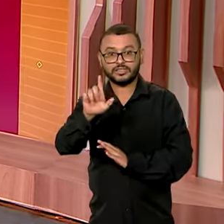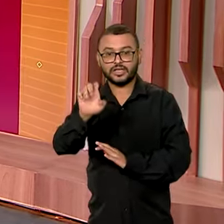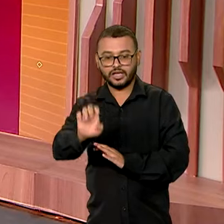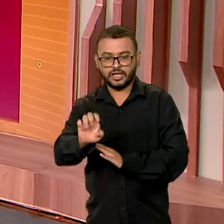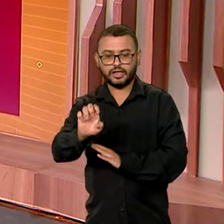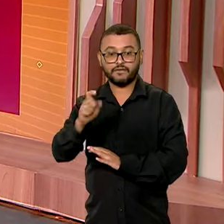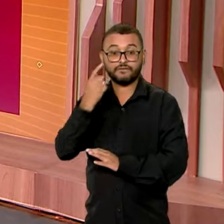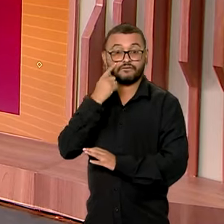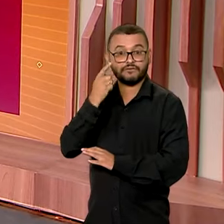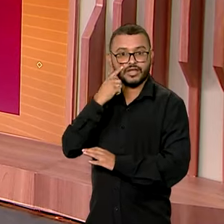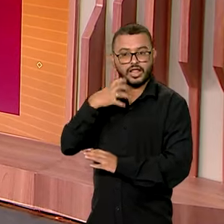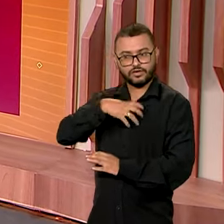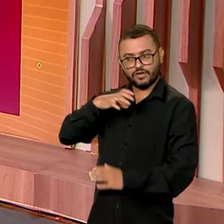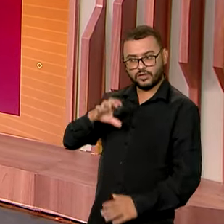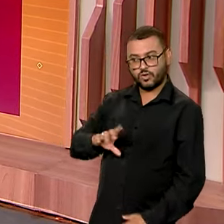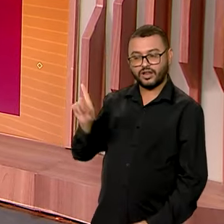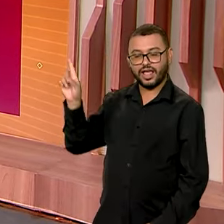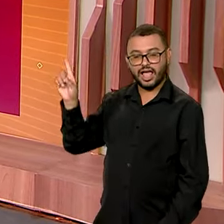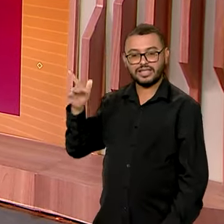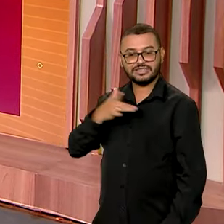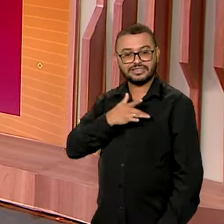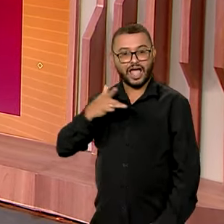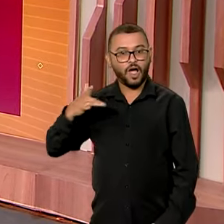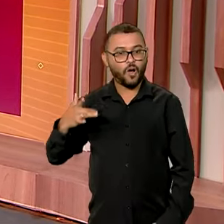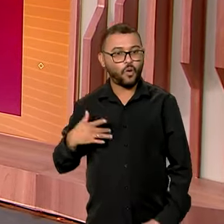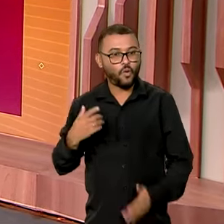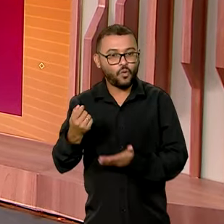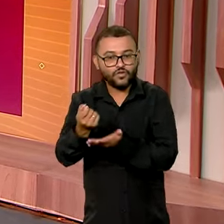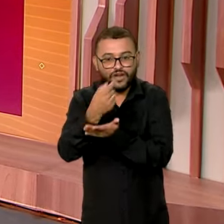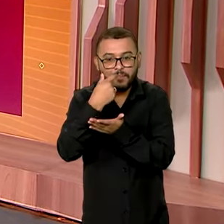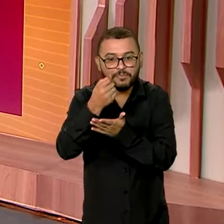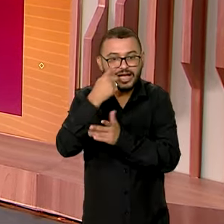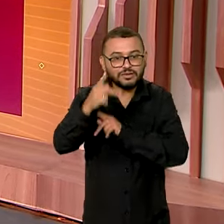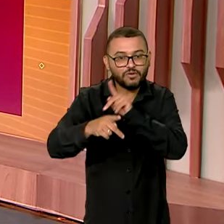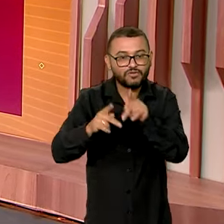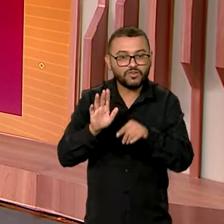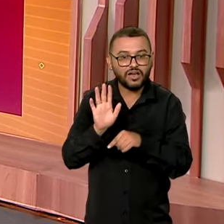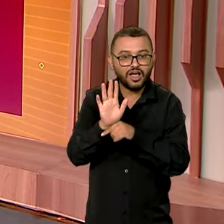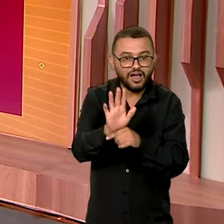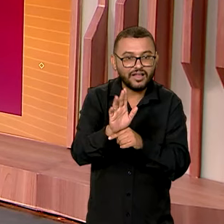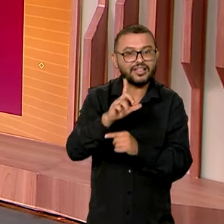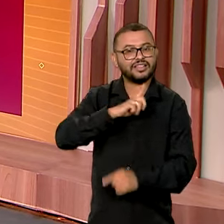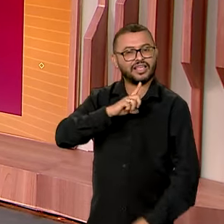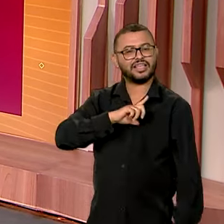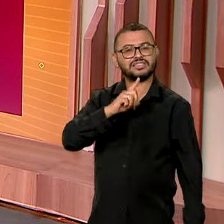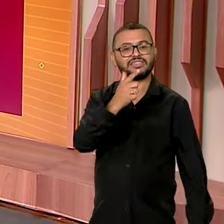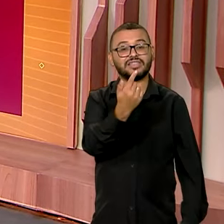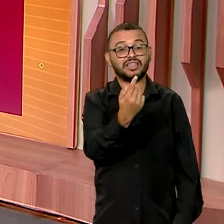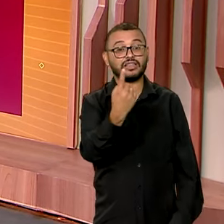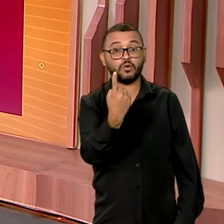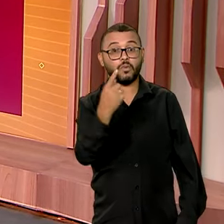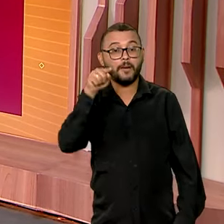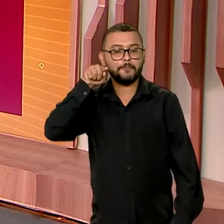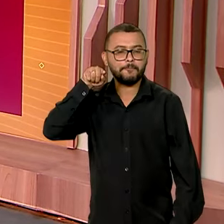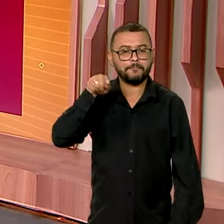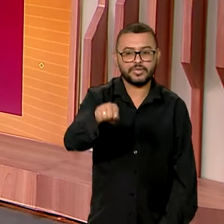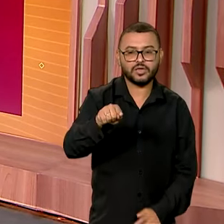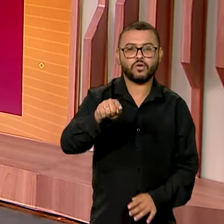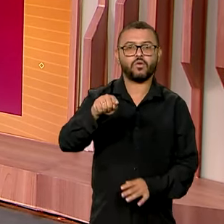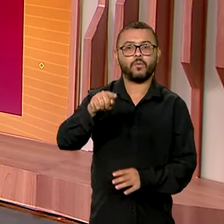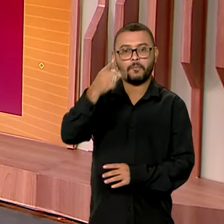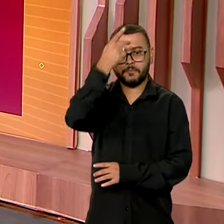Em Salvador, vamos lá. Saúde, farmácia popular. Você vê aí que 71 mil pessoas foram